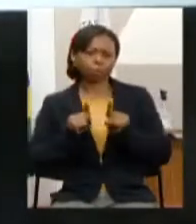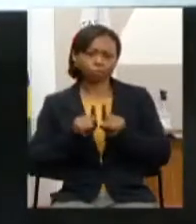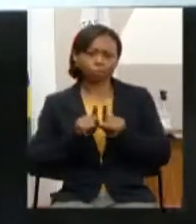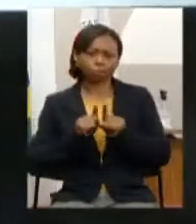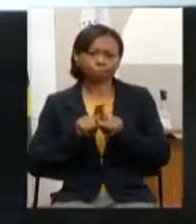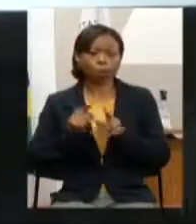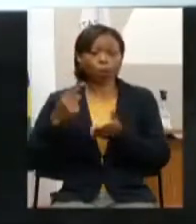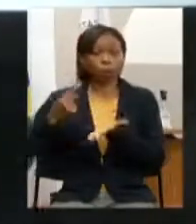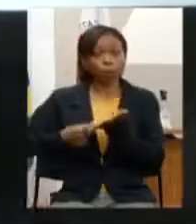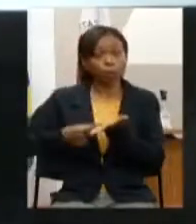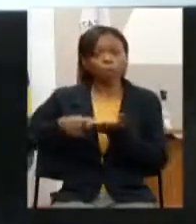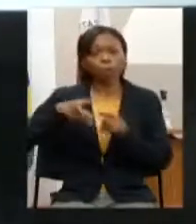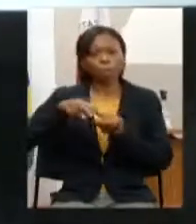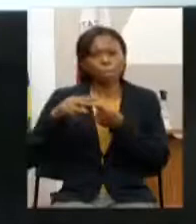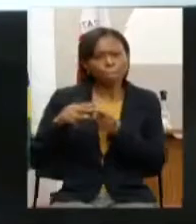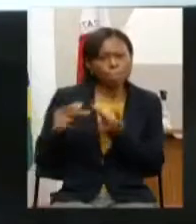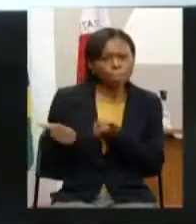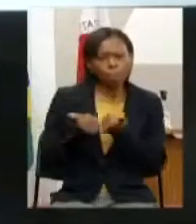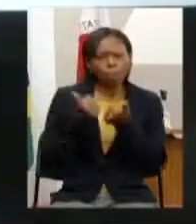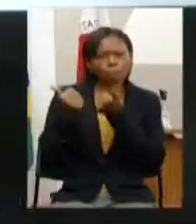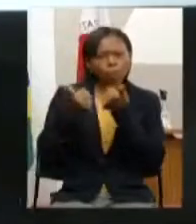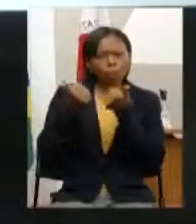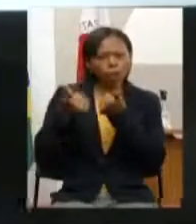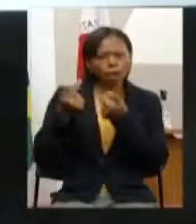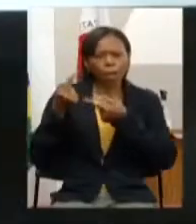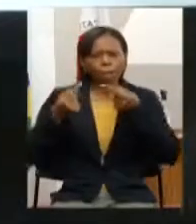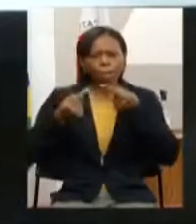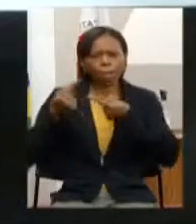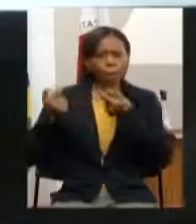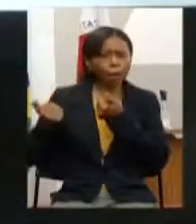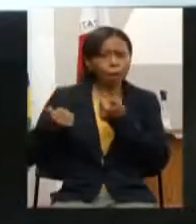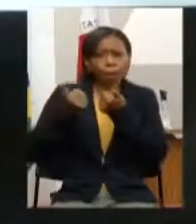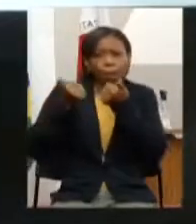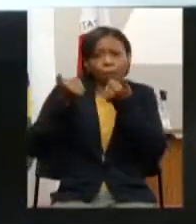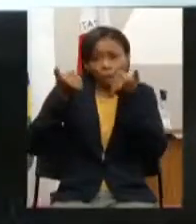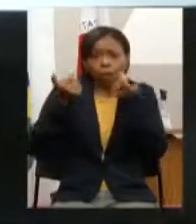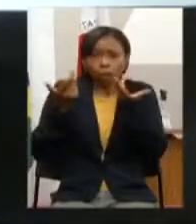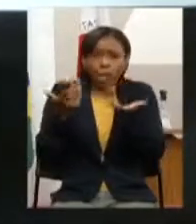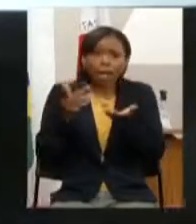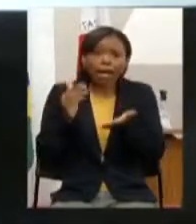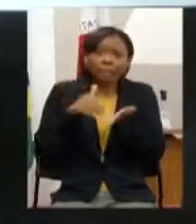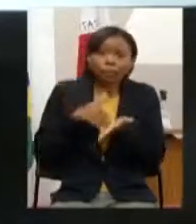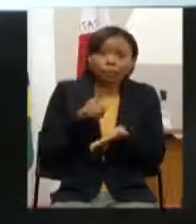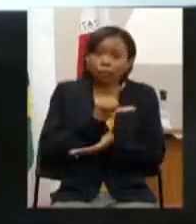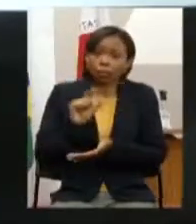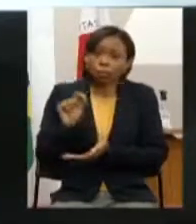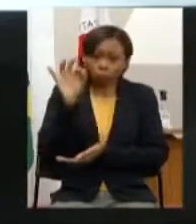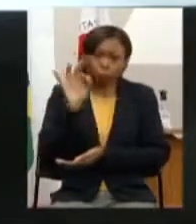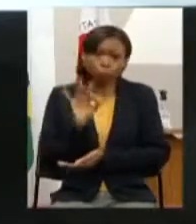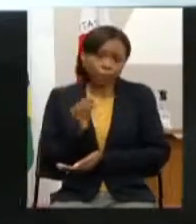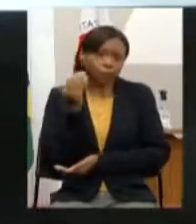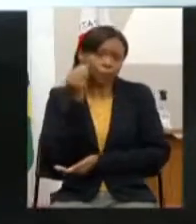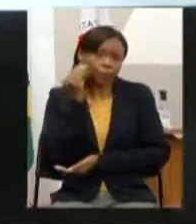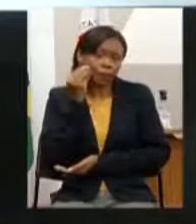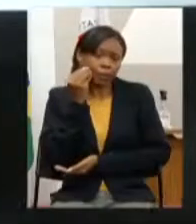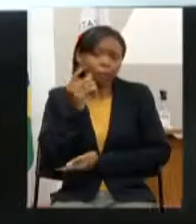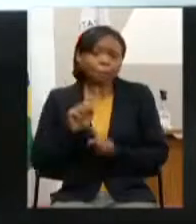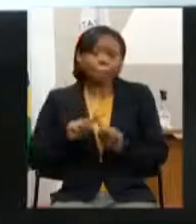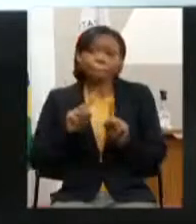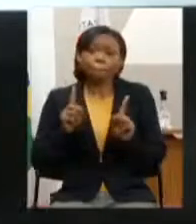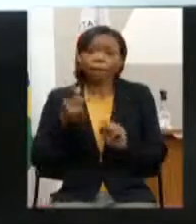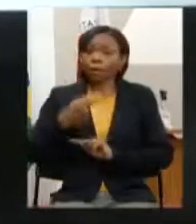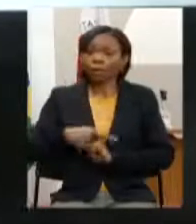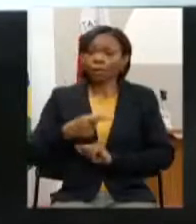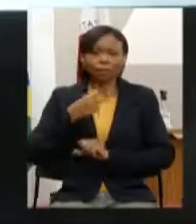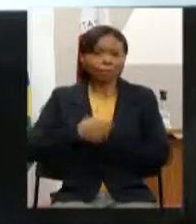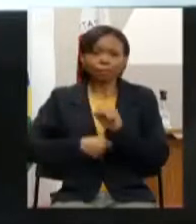comprometido a melhorar a execução e tentar realmente chegar mais próximo possível do 100% mas a gente esse ano